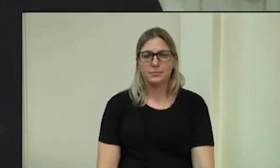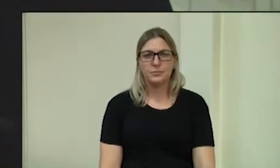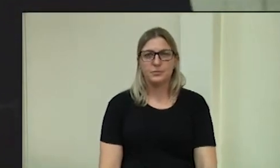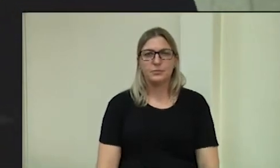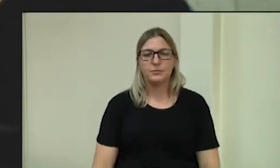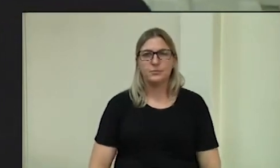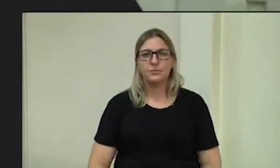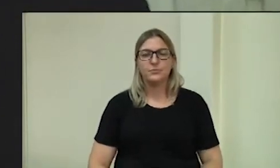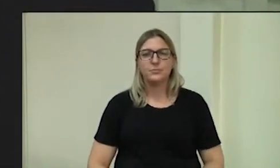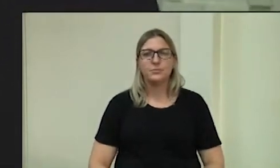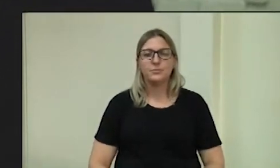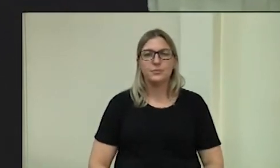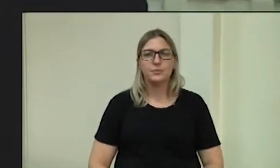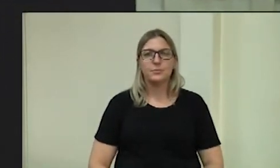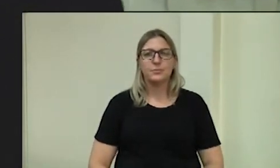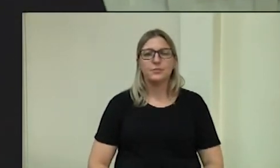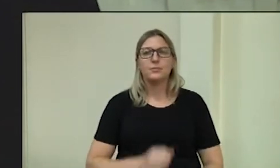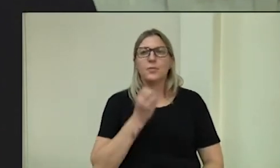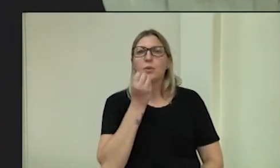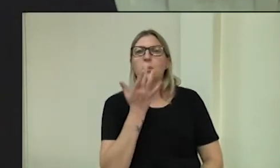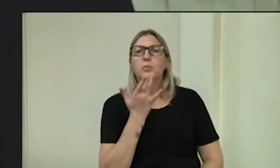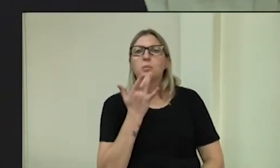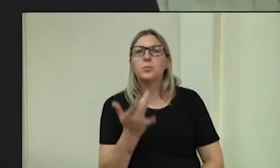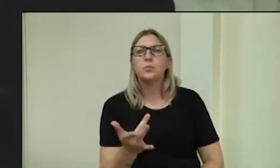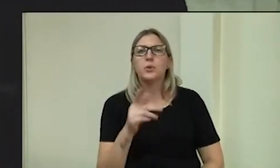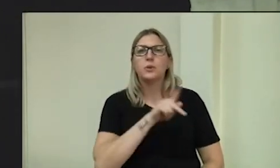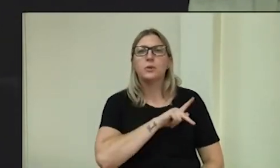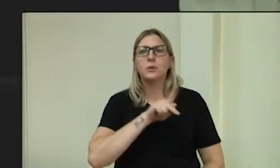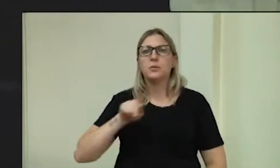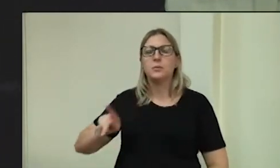Então, boa tarde, presidente.